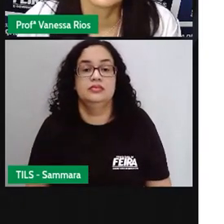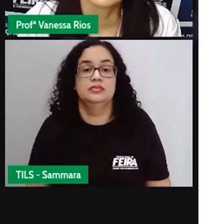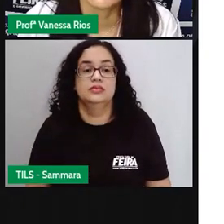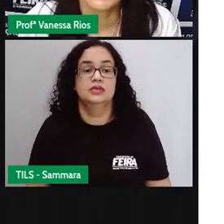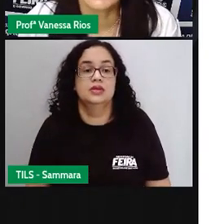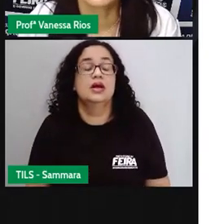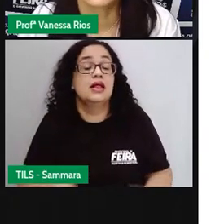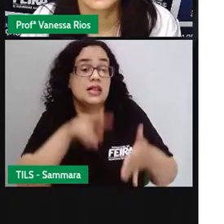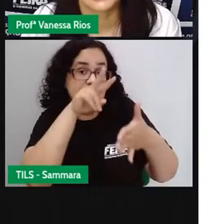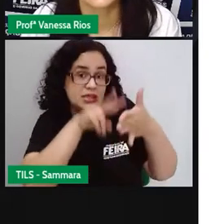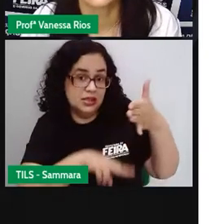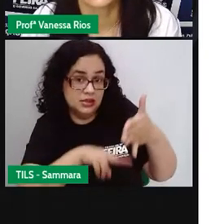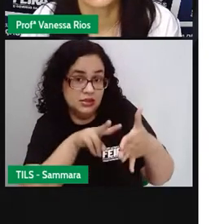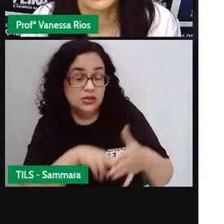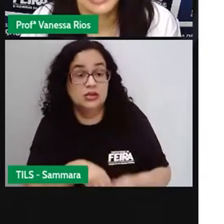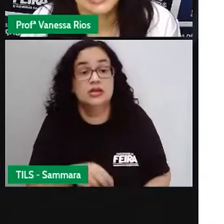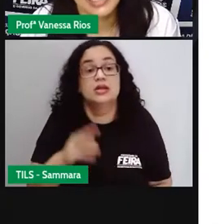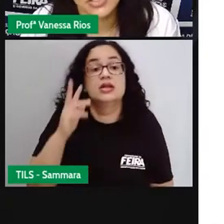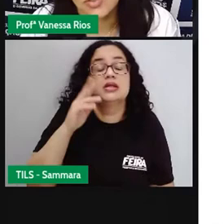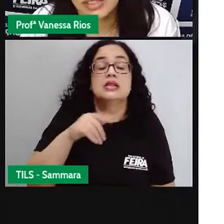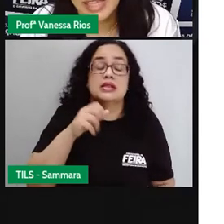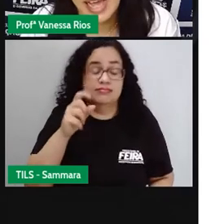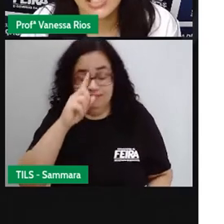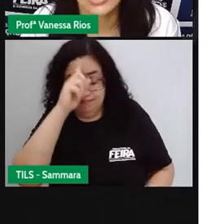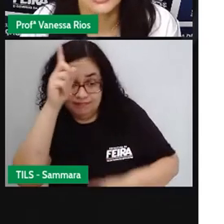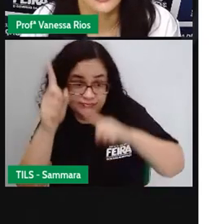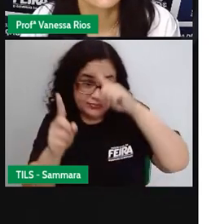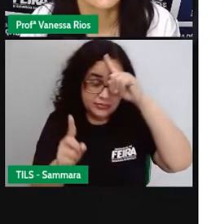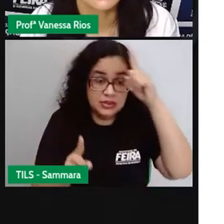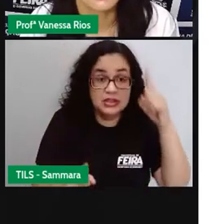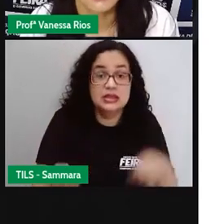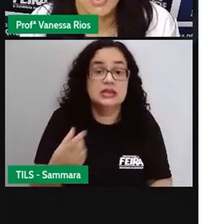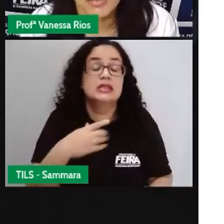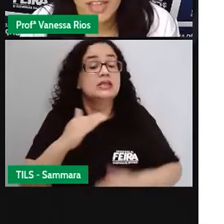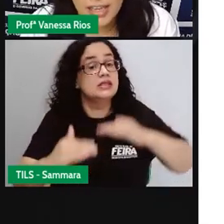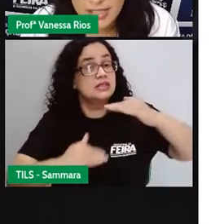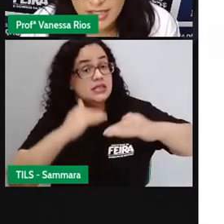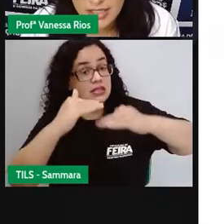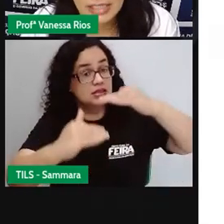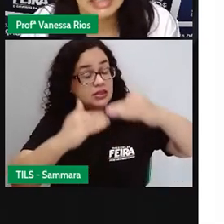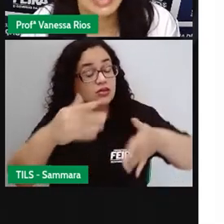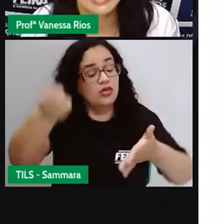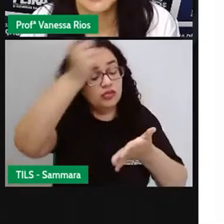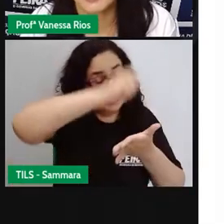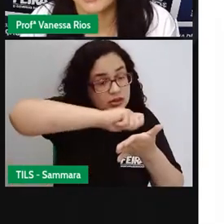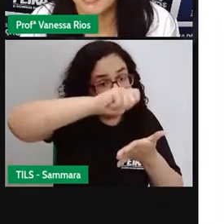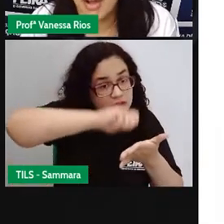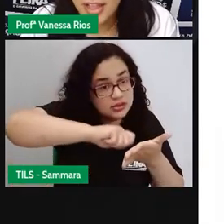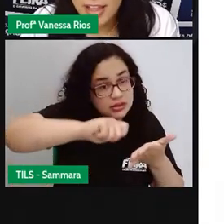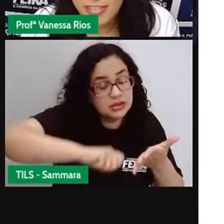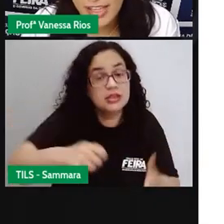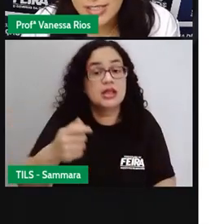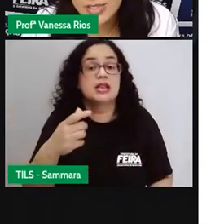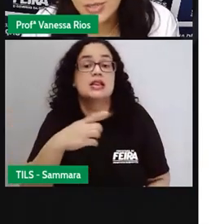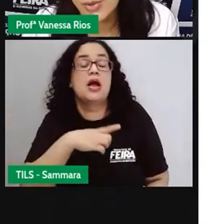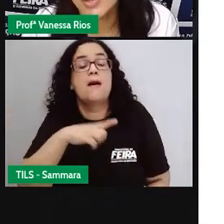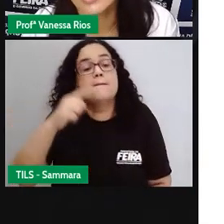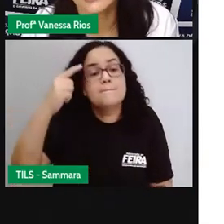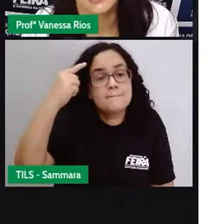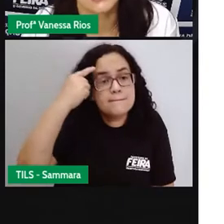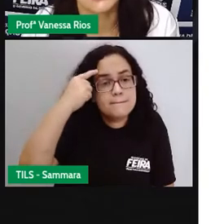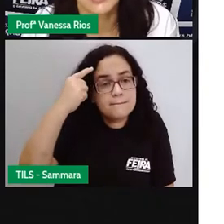Então, a leitura, ela estimula a criatividade, ela desenvolve a escrita, ela provoca reflexões,